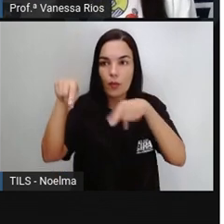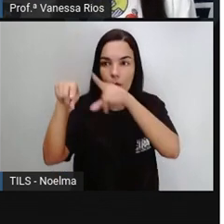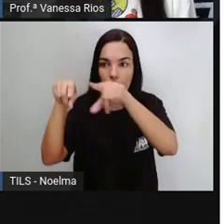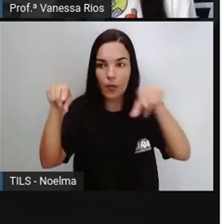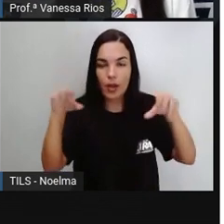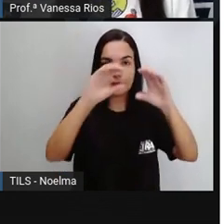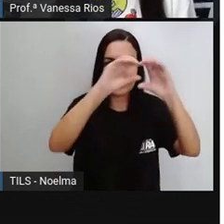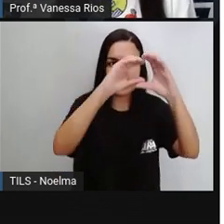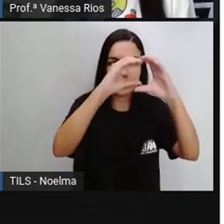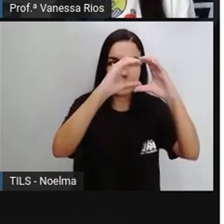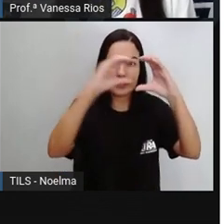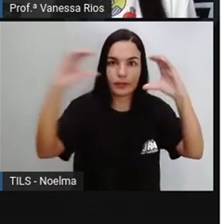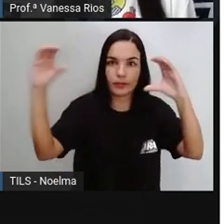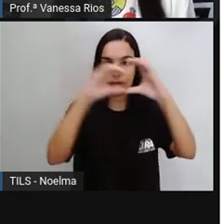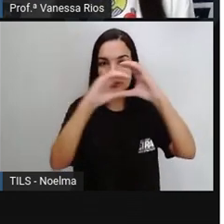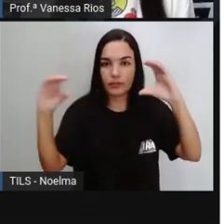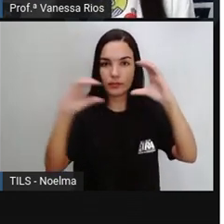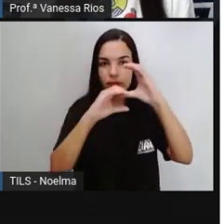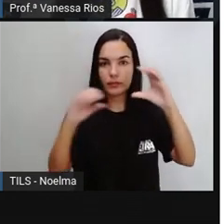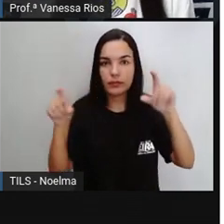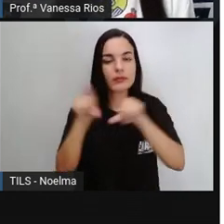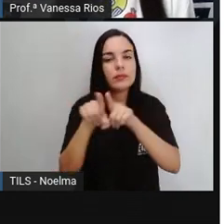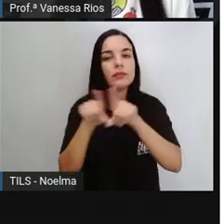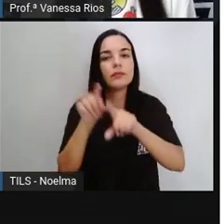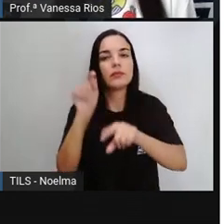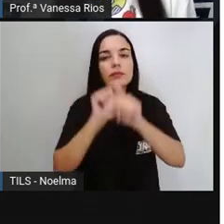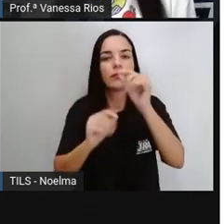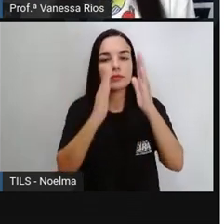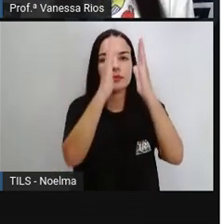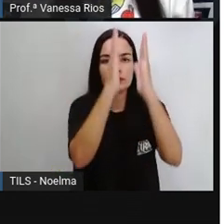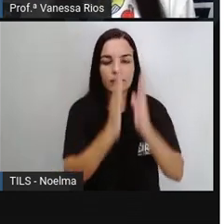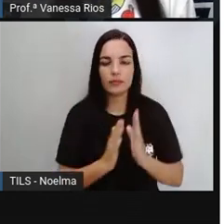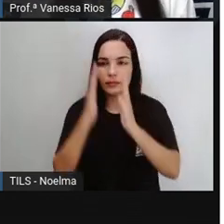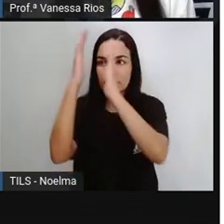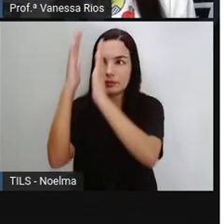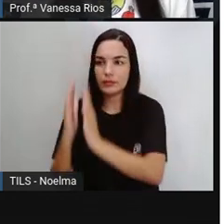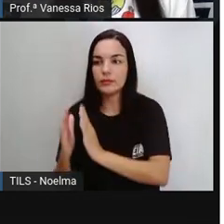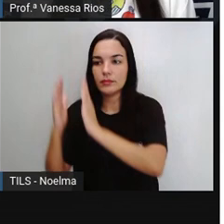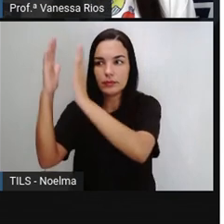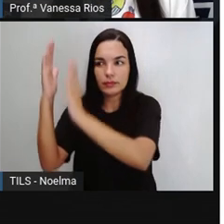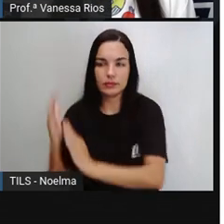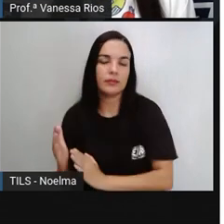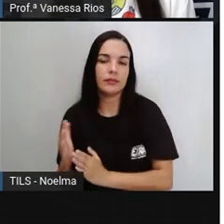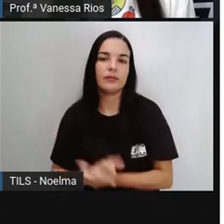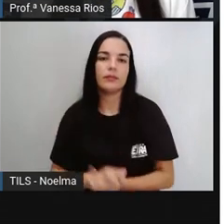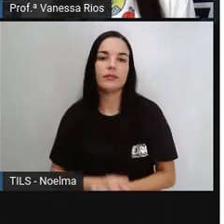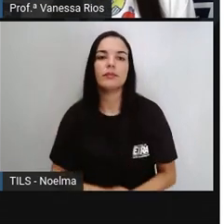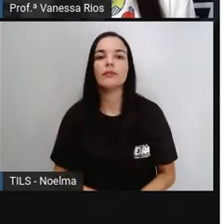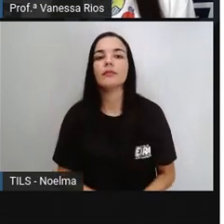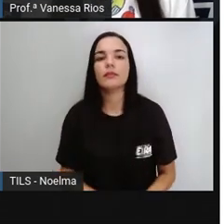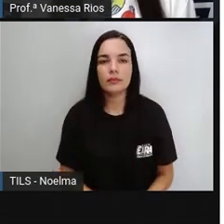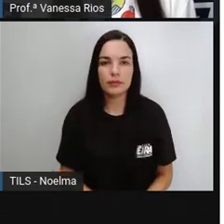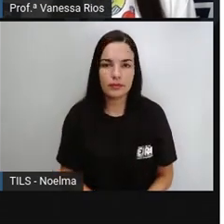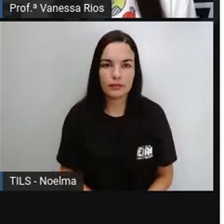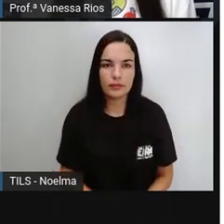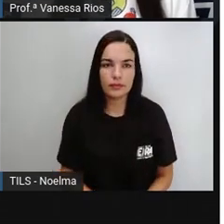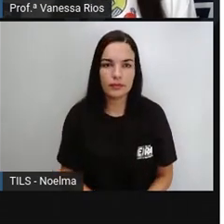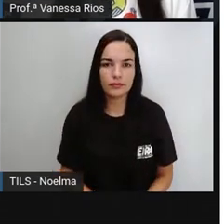barras e um bem parecido com o gráfico de barras, mas utiliza aí de forma vertical, que é o gráfico de